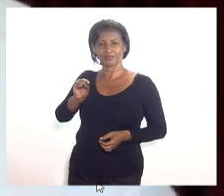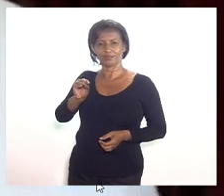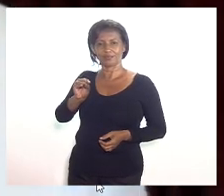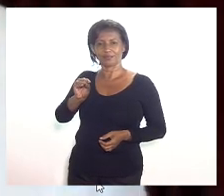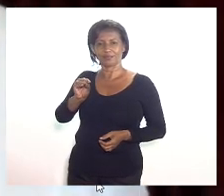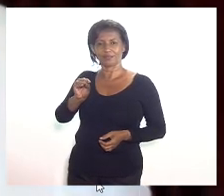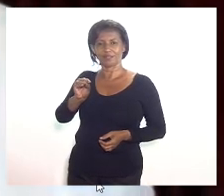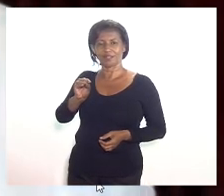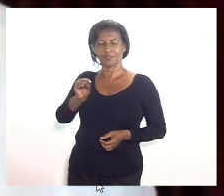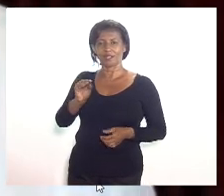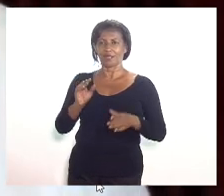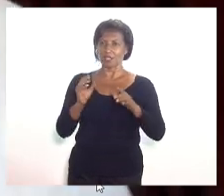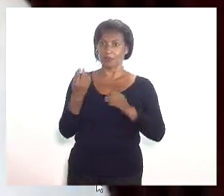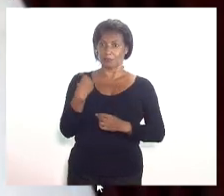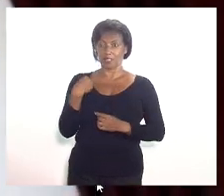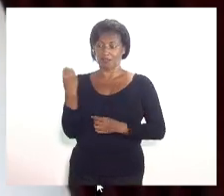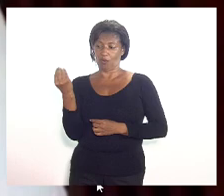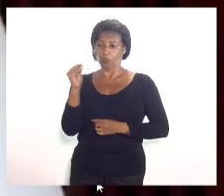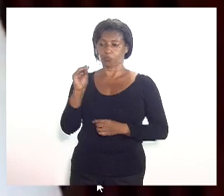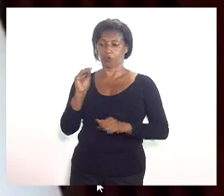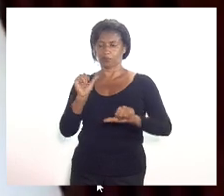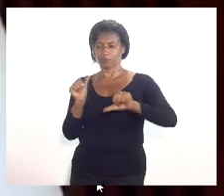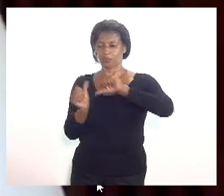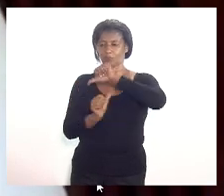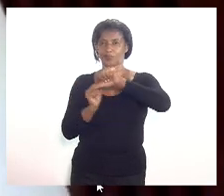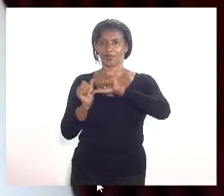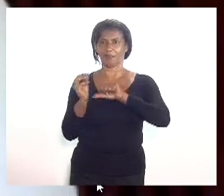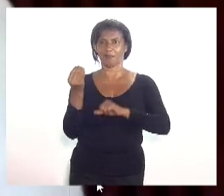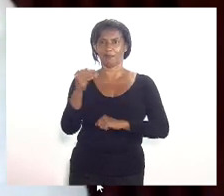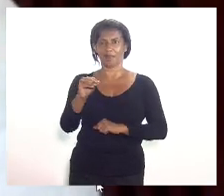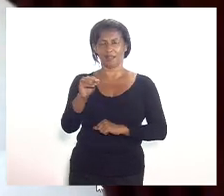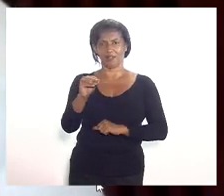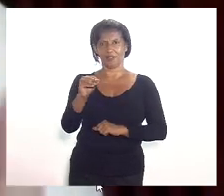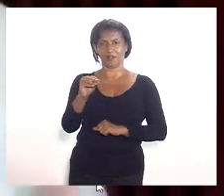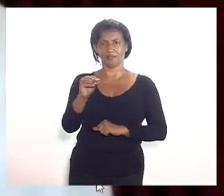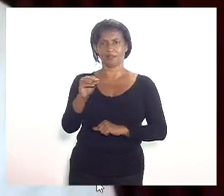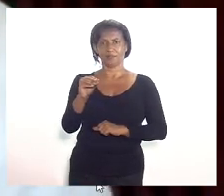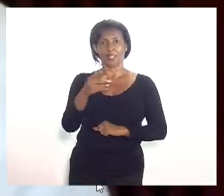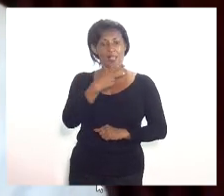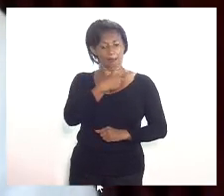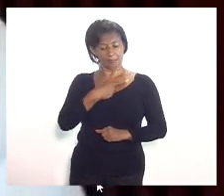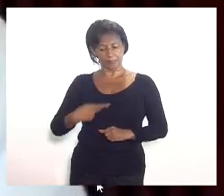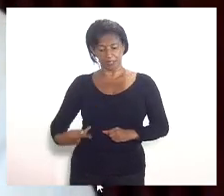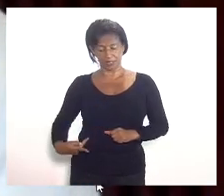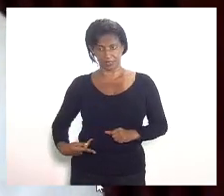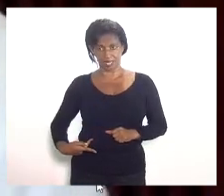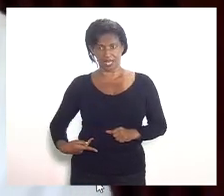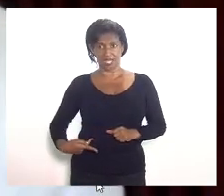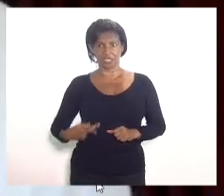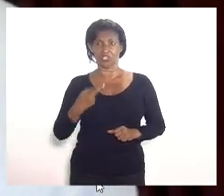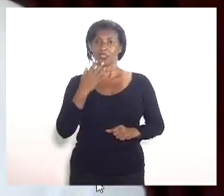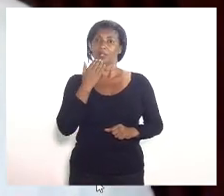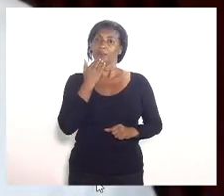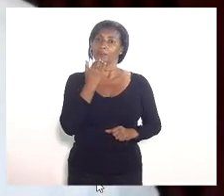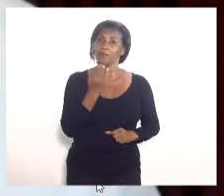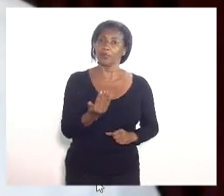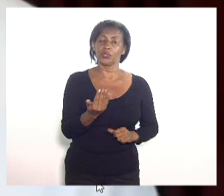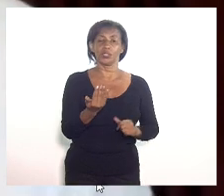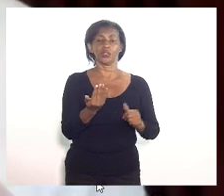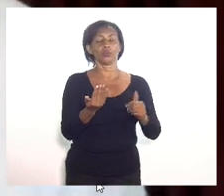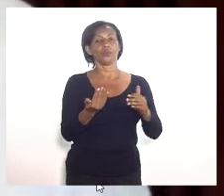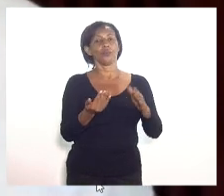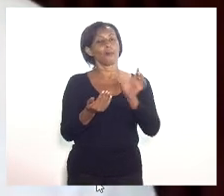requisito da vulnerabilidade. A deputada Marta Rocha, nossa presidente, encaminhou no sentido de que nós não colocássemos o requisito da